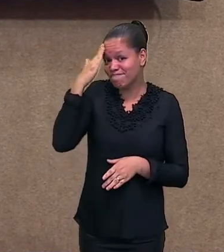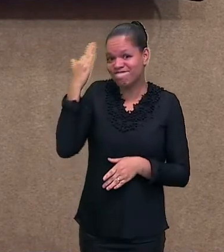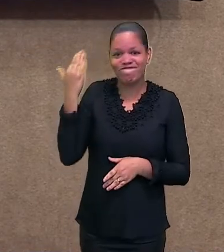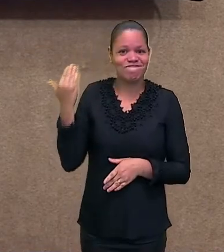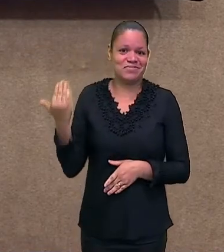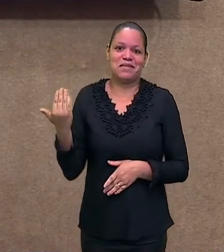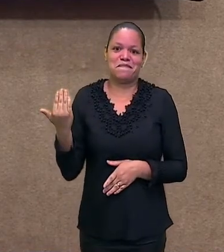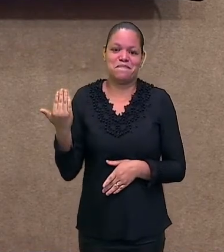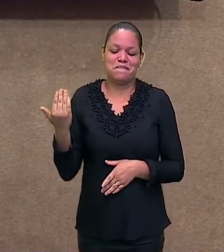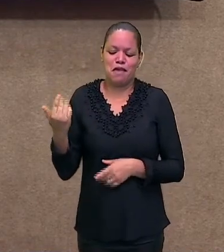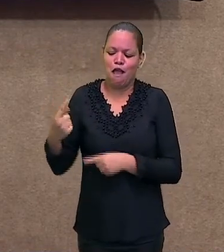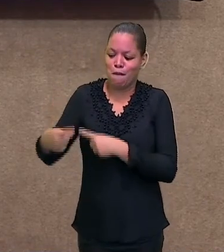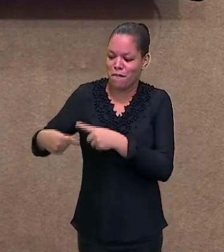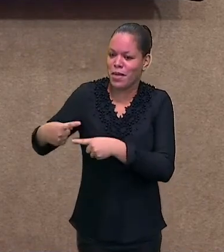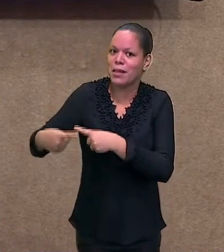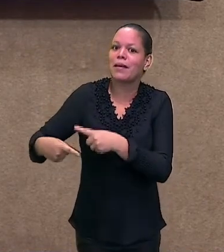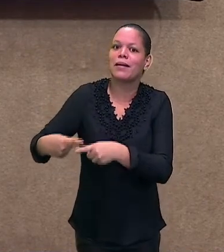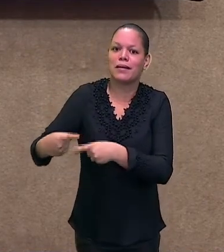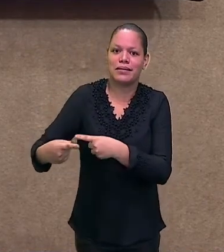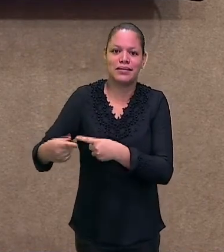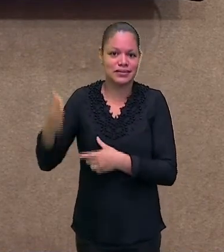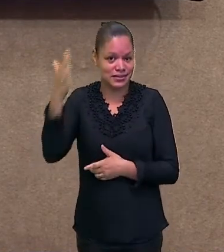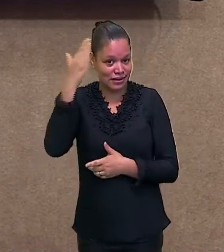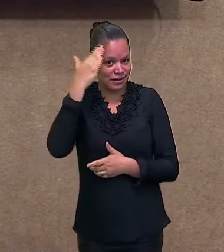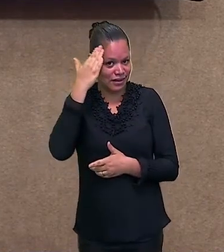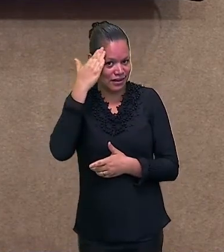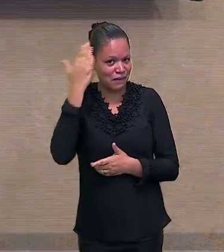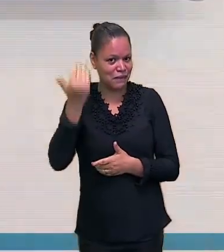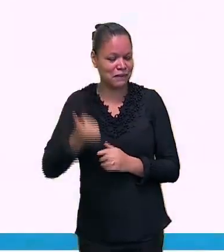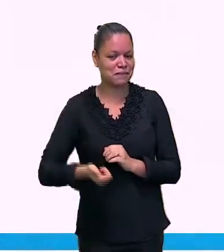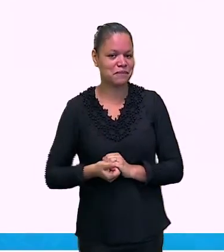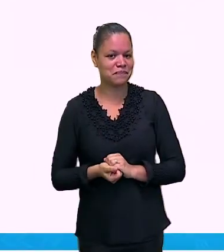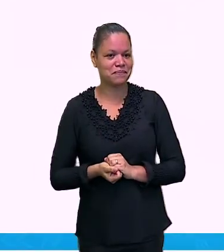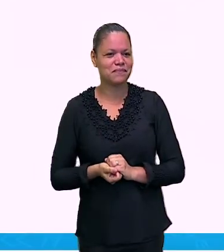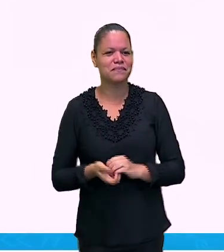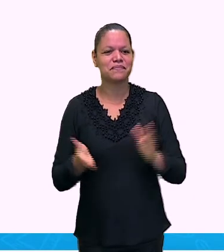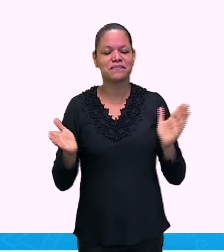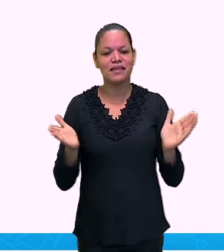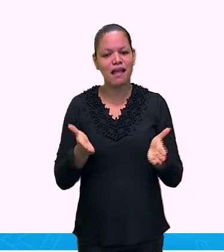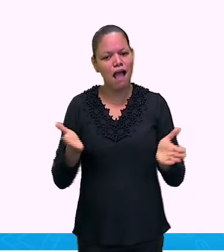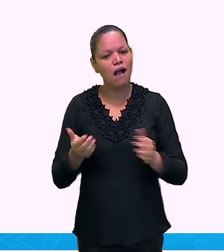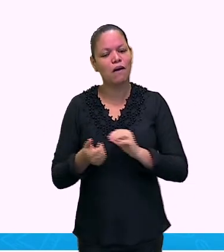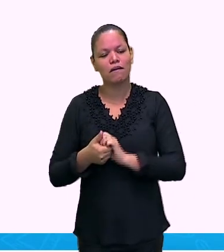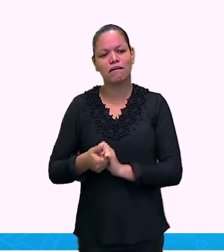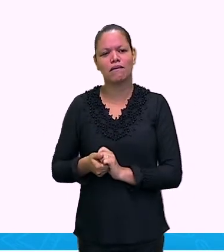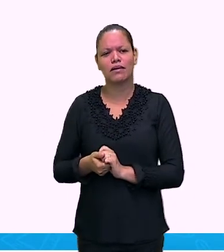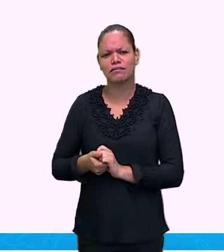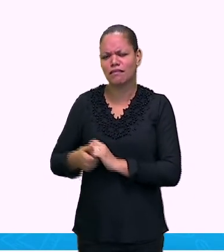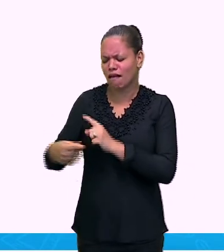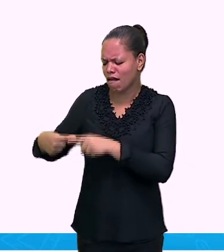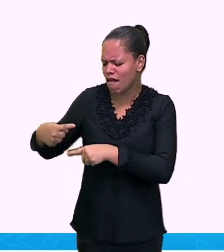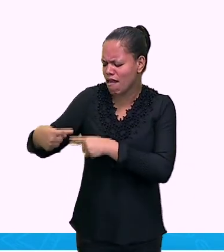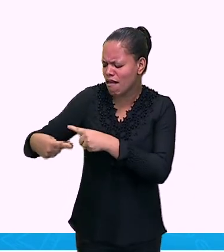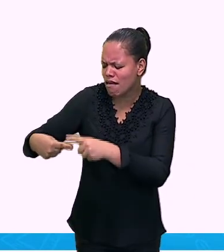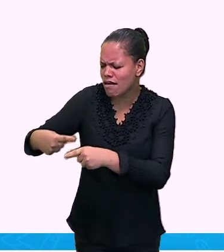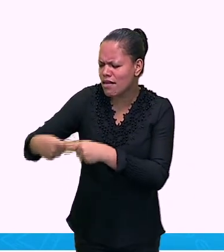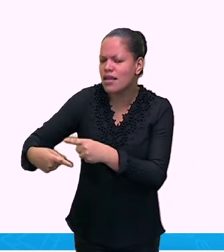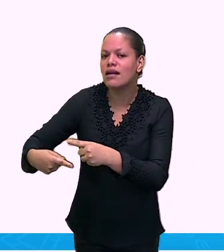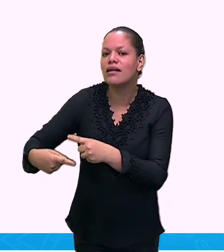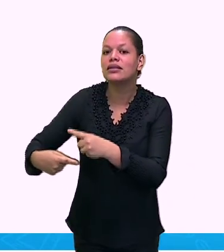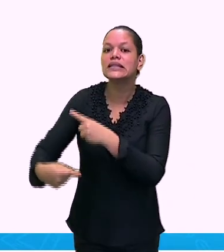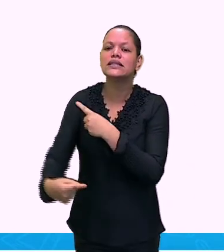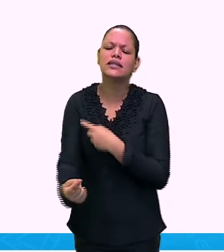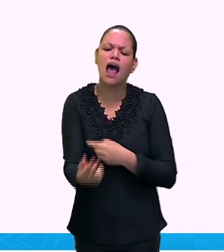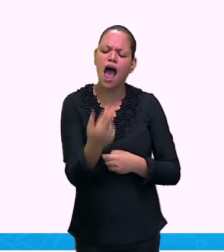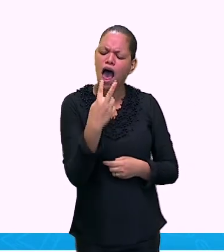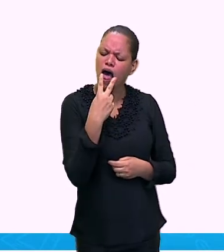um pouquinho da nossa aula? Aprenderam? Agora vamos lá. Herança indígena no idioma. Palavras portuguesas